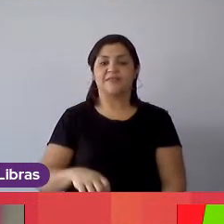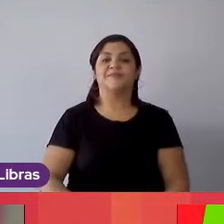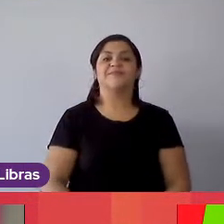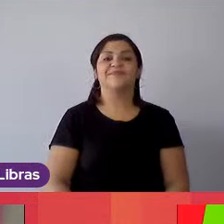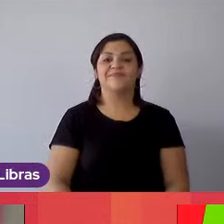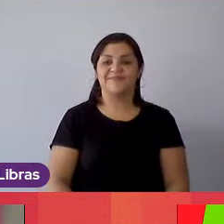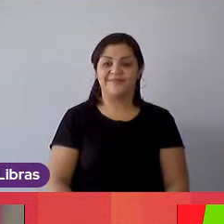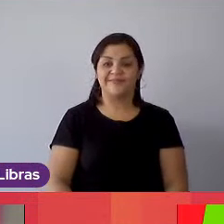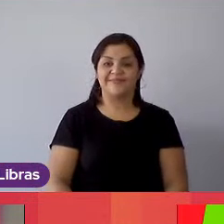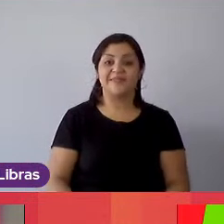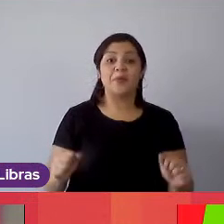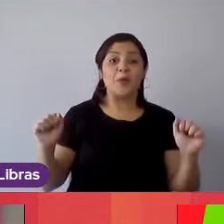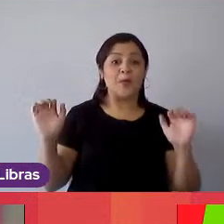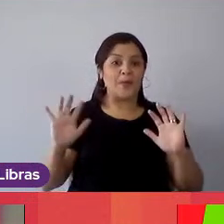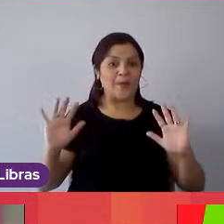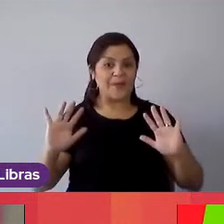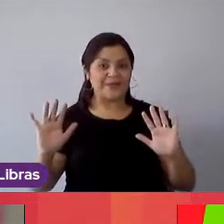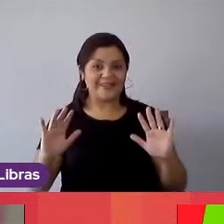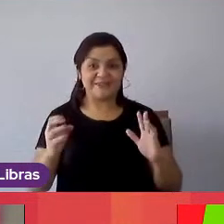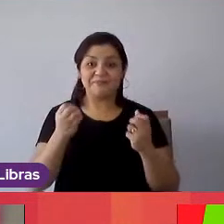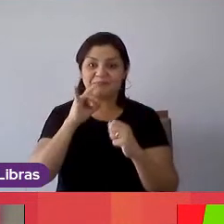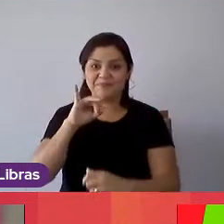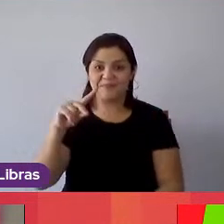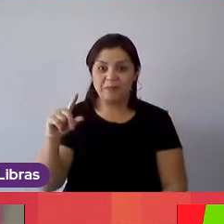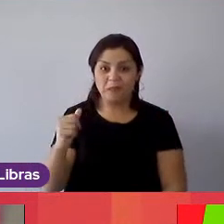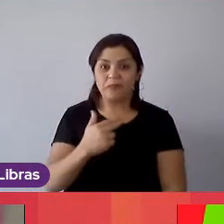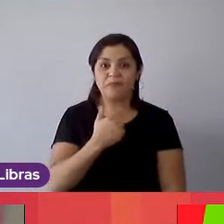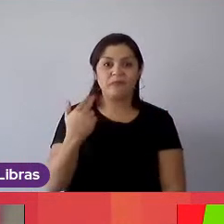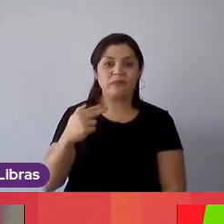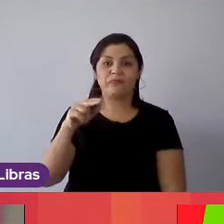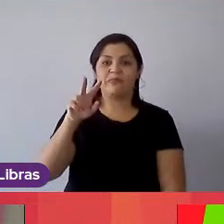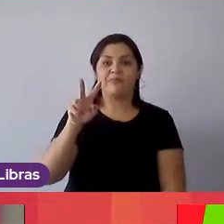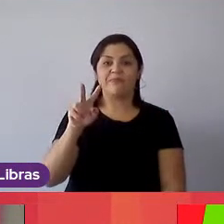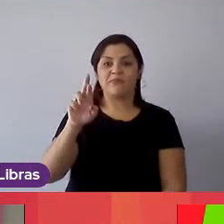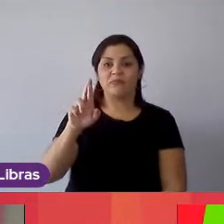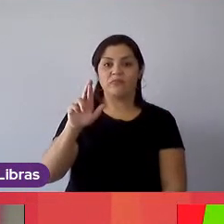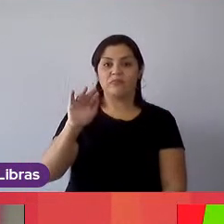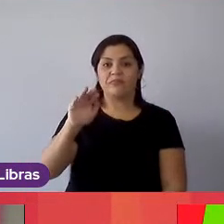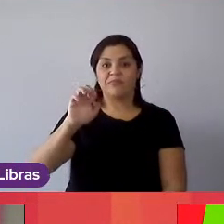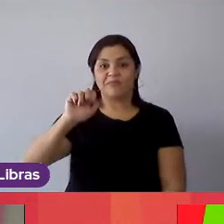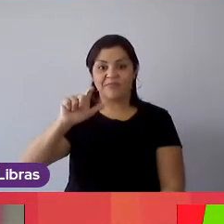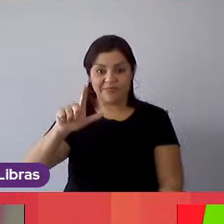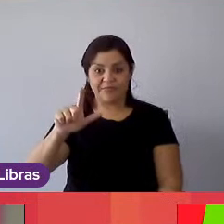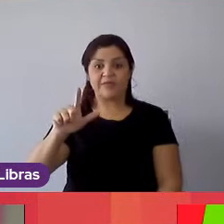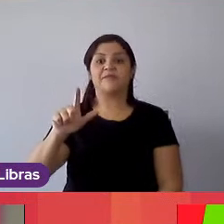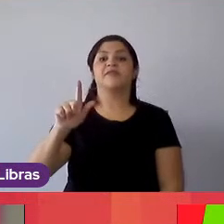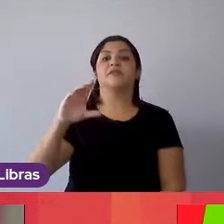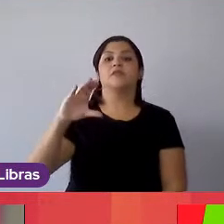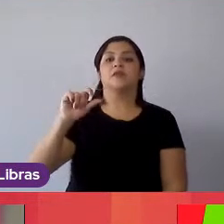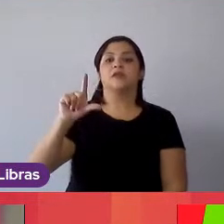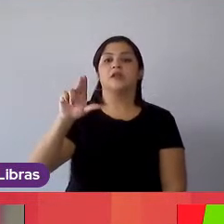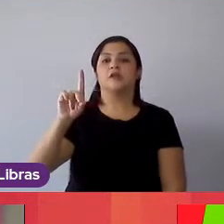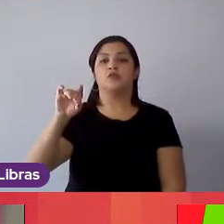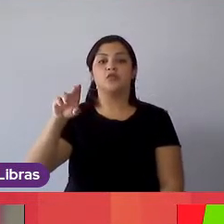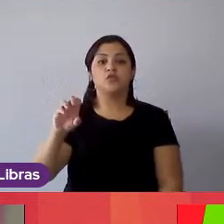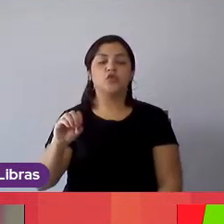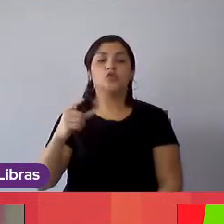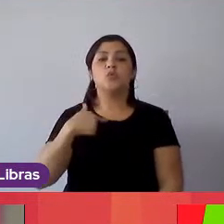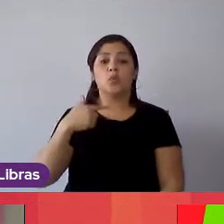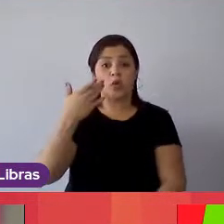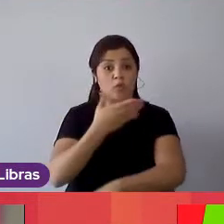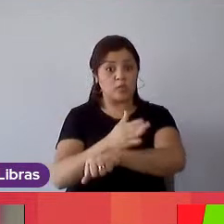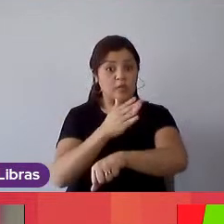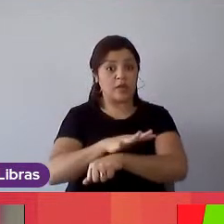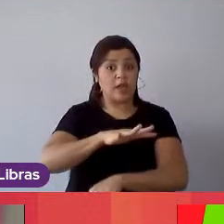Olá, pessoal. Bom dia. É um prazer imenso estar aqui com vocês. Eu me chamo Rafael Claudino. Eu sou estagiário de